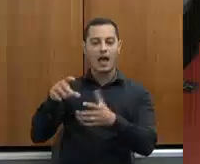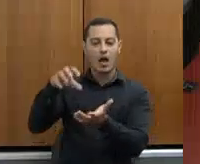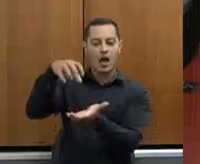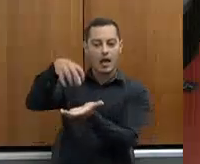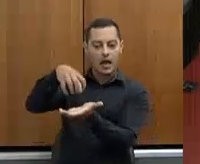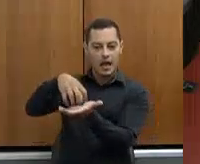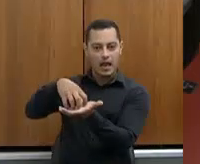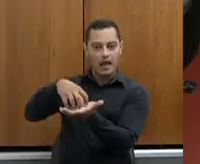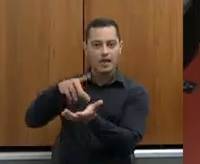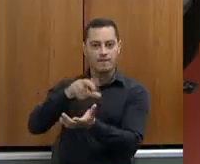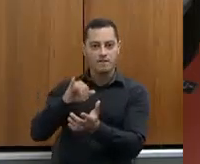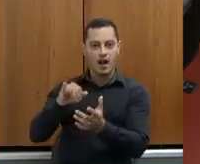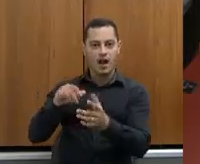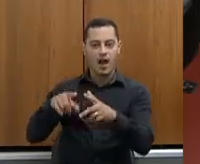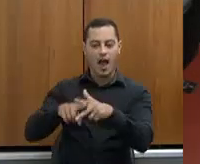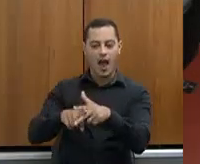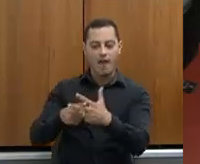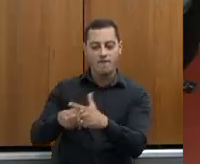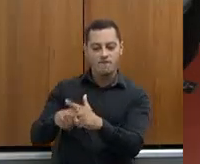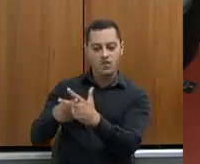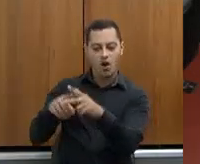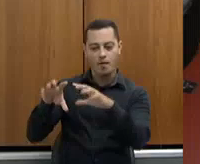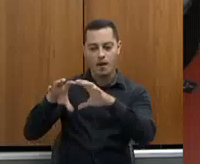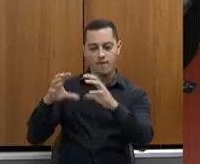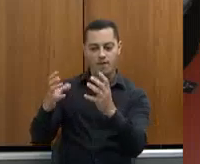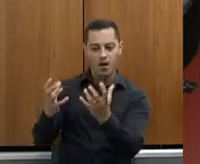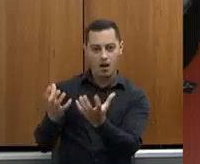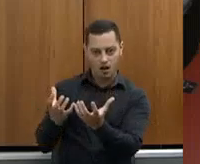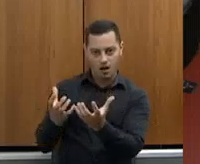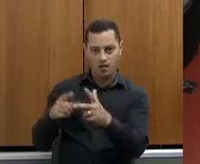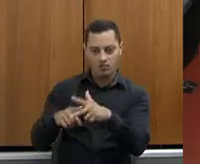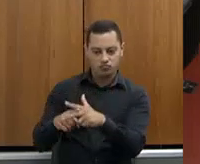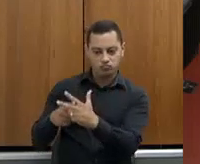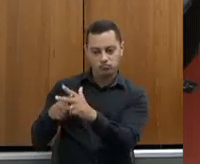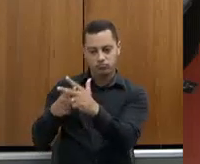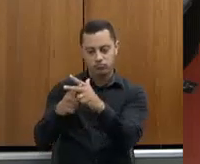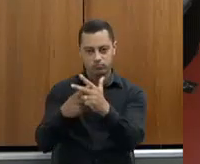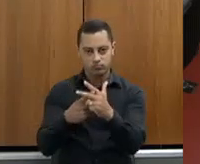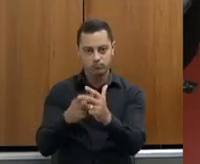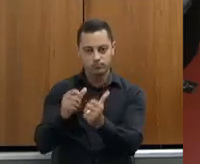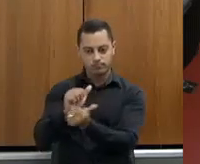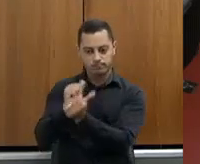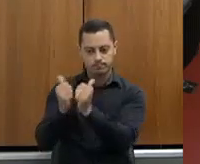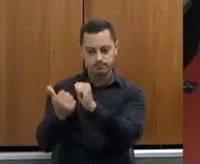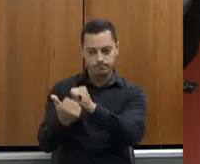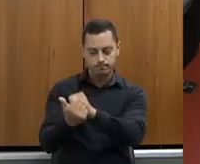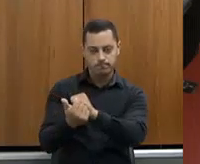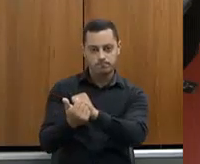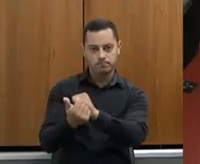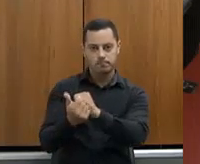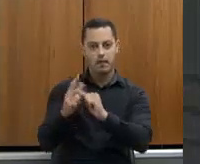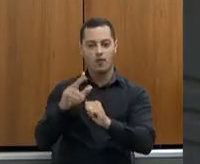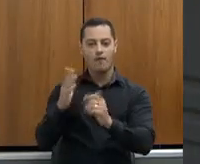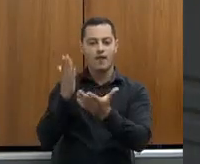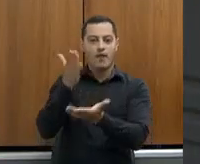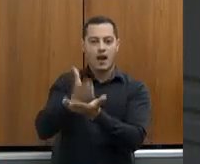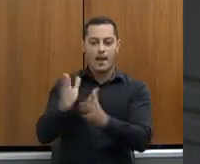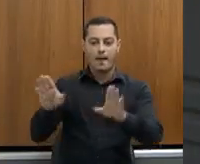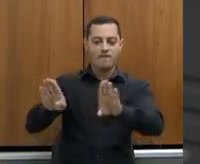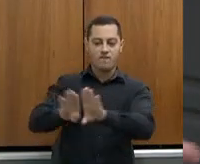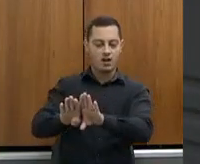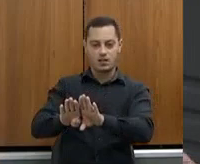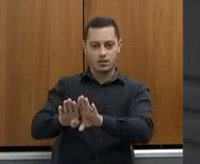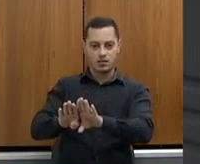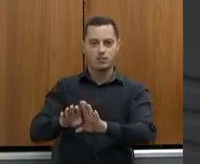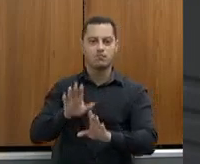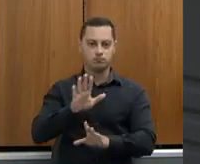com a regional, é simplesmente para poder ver a questão da diminuição, talvez, do número de escritórios locais, porque está caro, mas